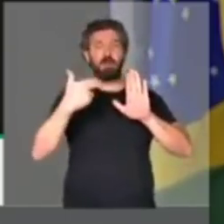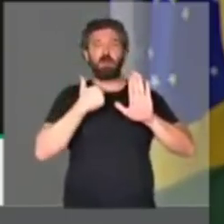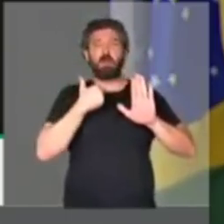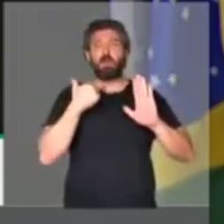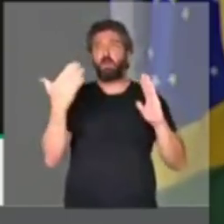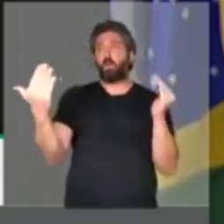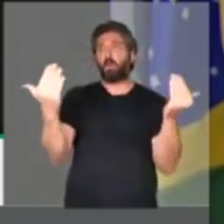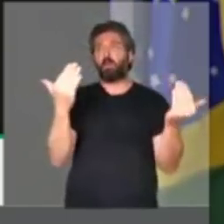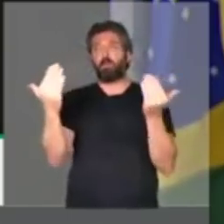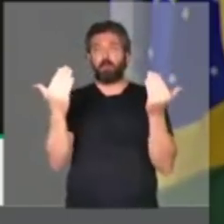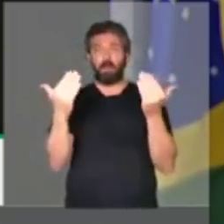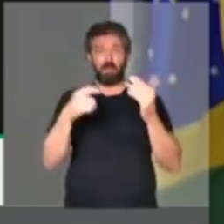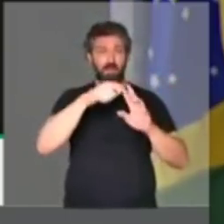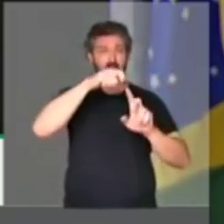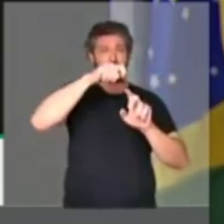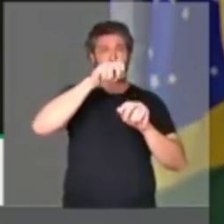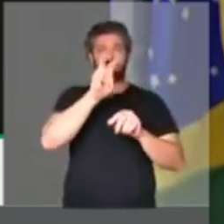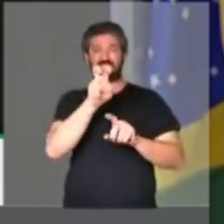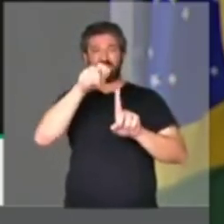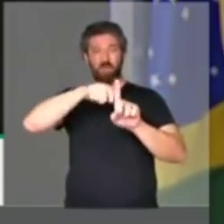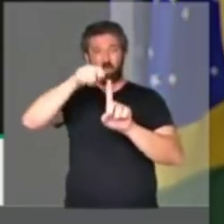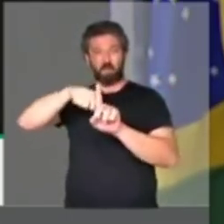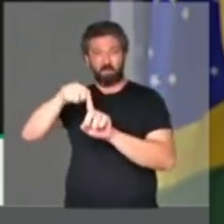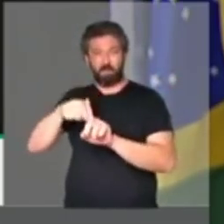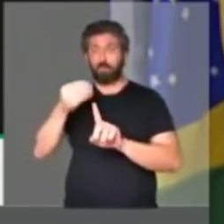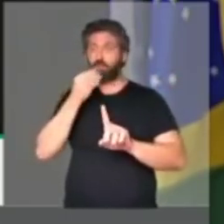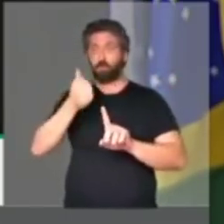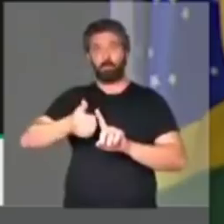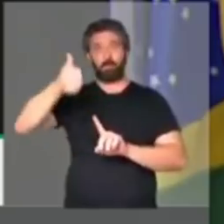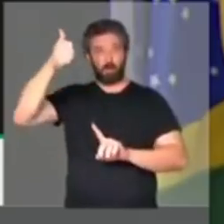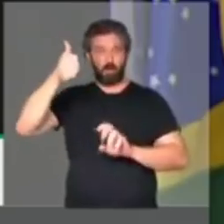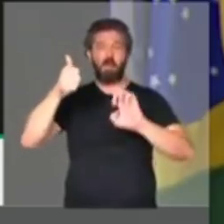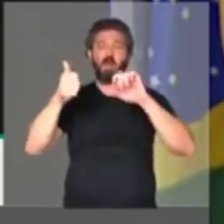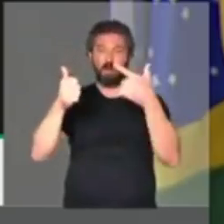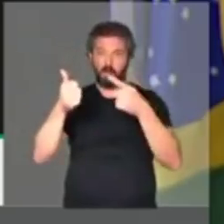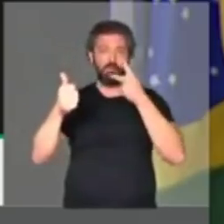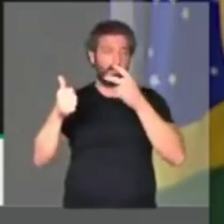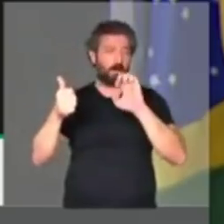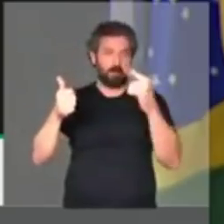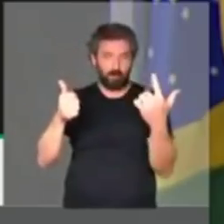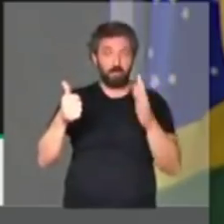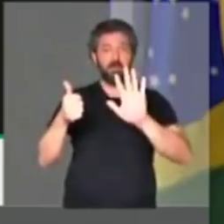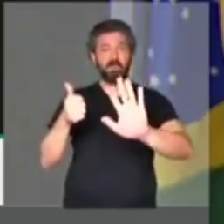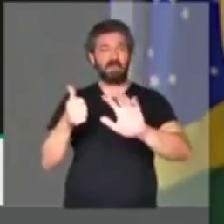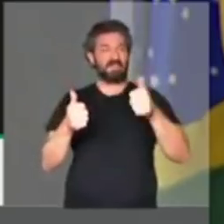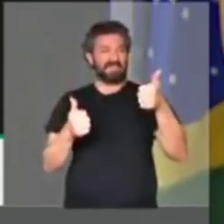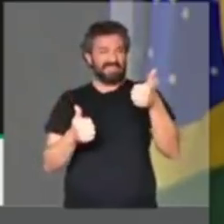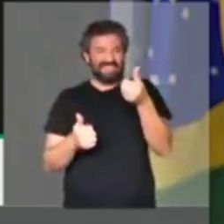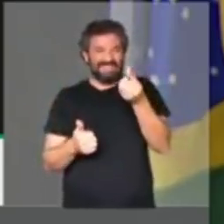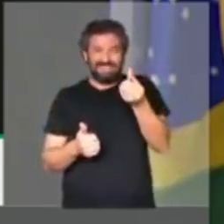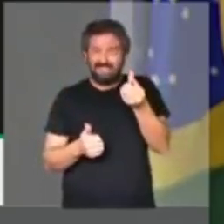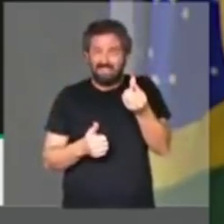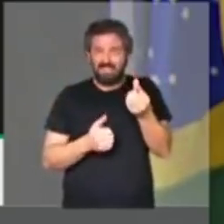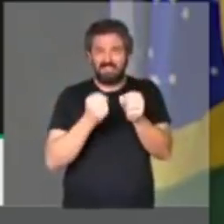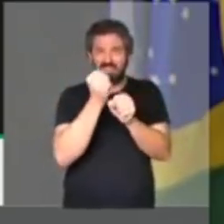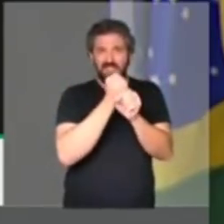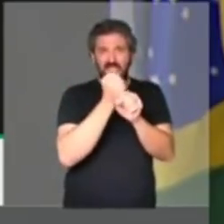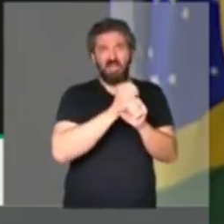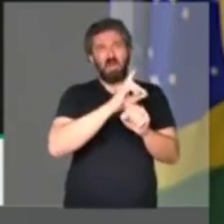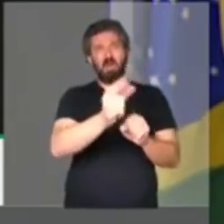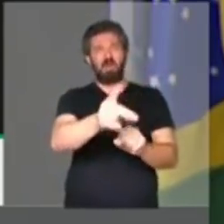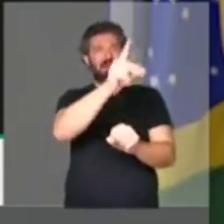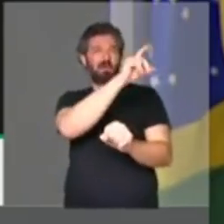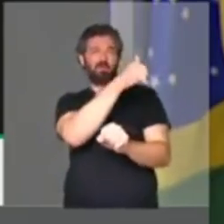comparar cinco meses de governo, que poderiam ser melhores, isso é importante ressaltar, com 16 anos, ou mesmo desde